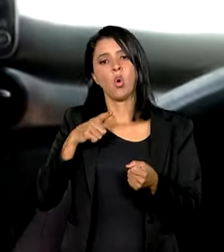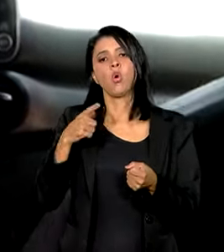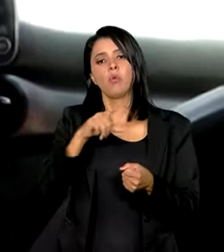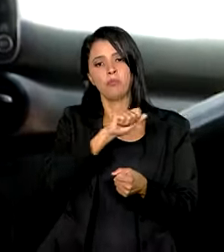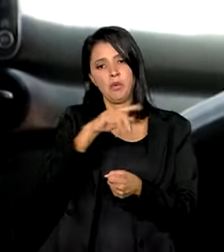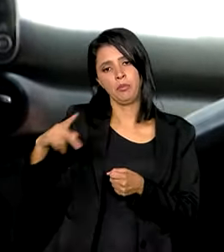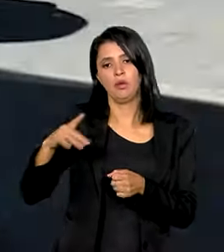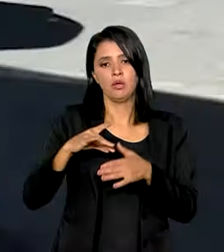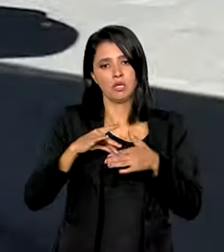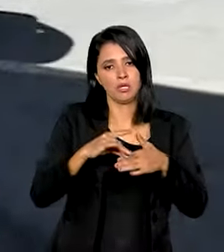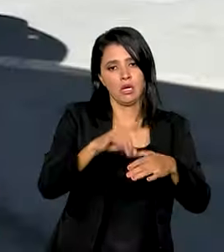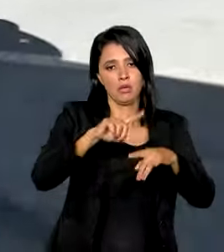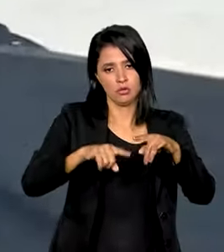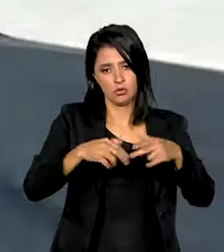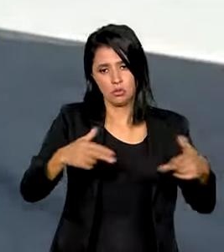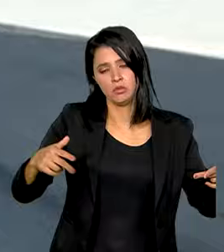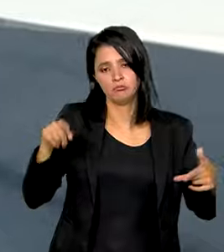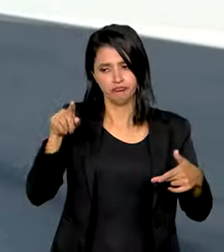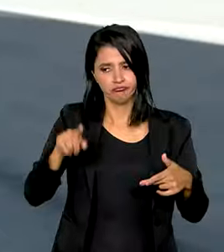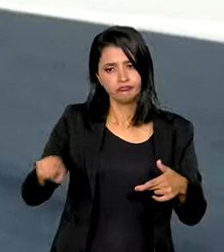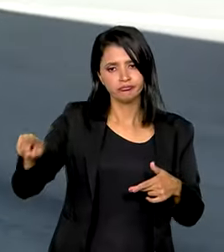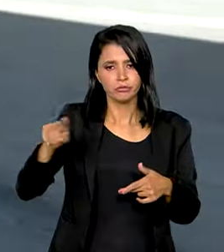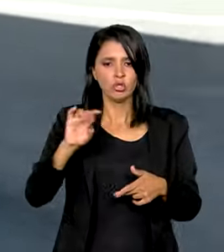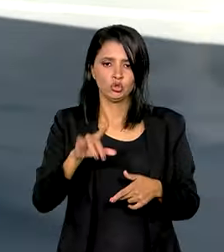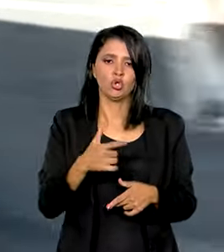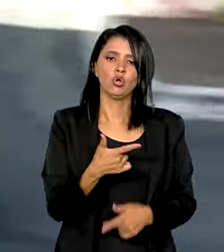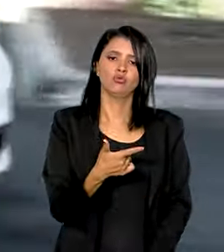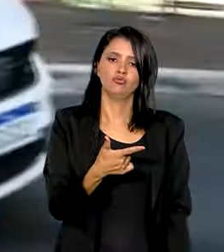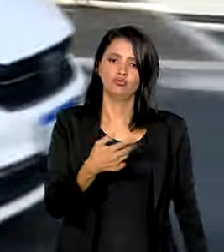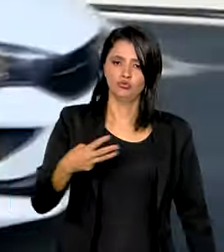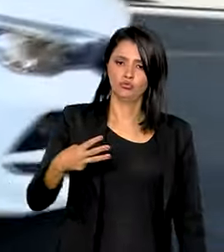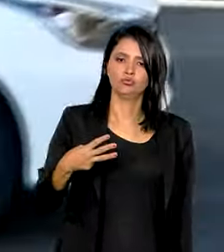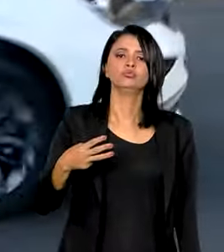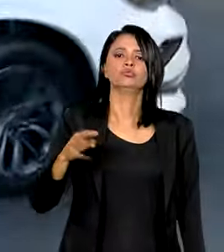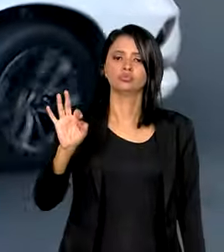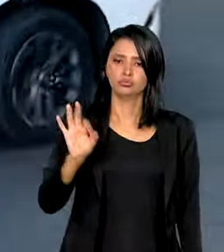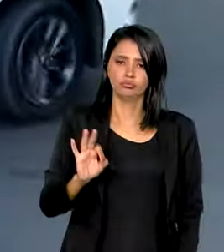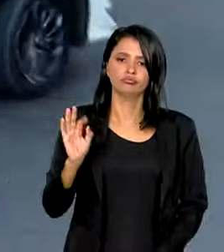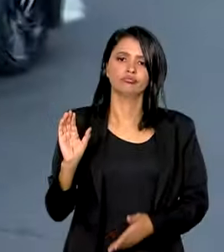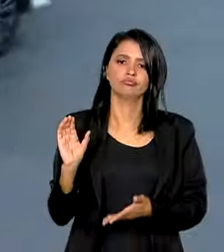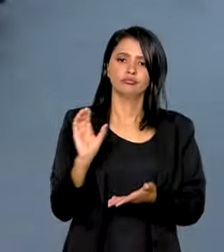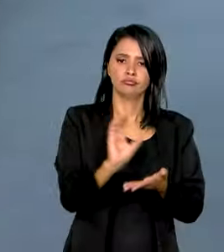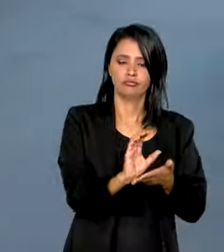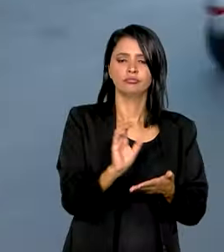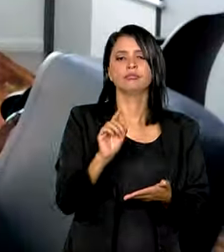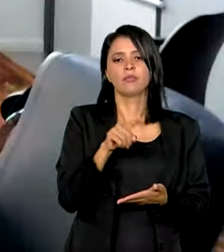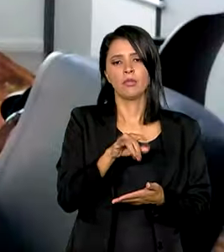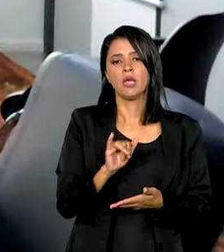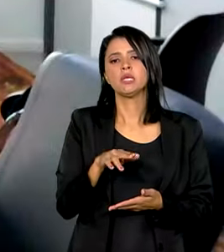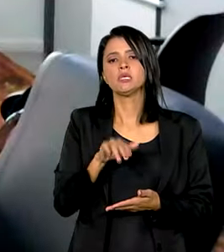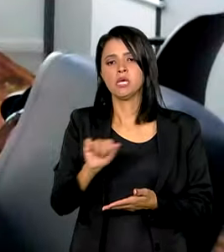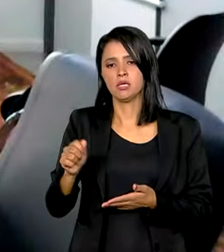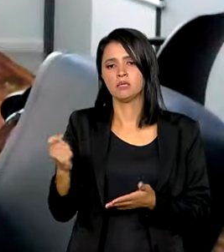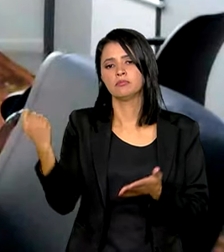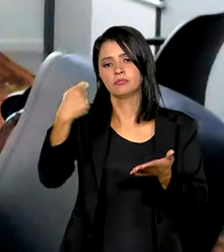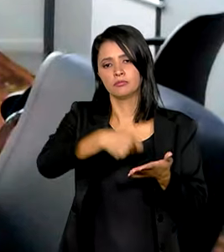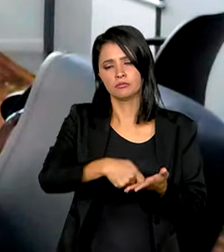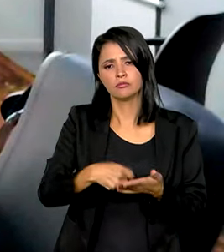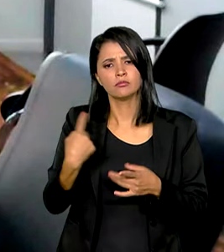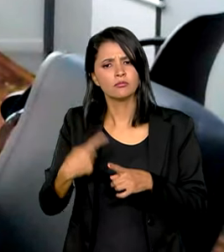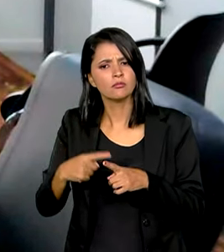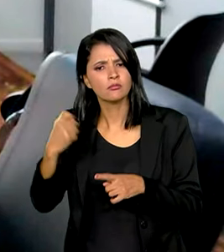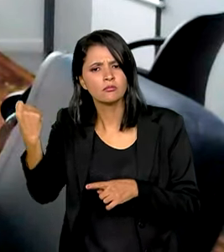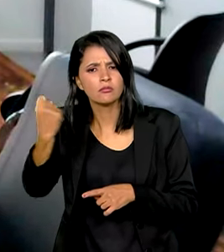entrega de mercadorias. Desses, apenas 23% contribuem para a Previdência. Por que é muito grave?